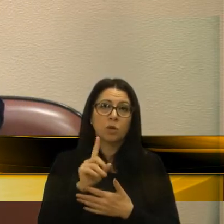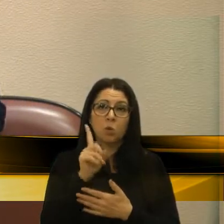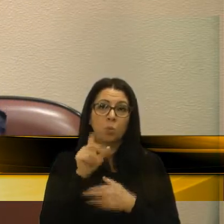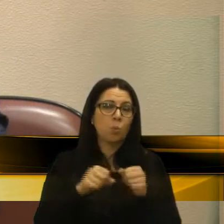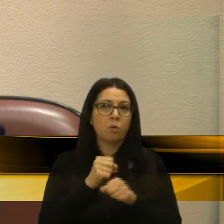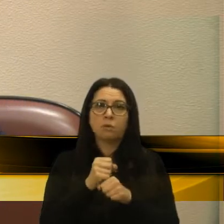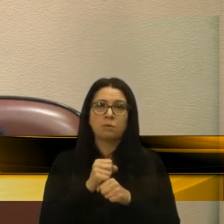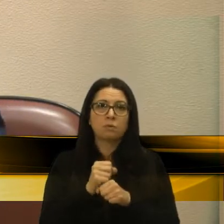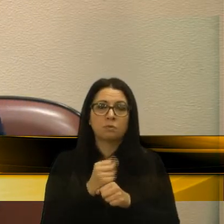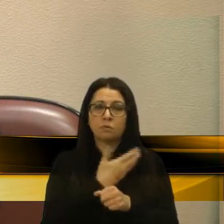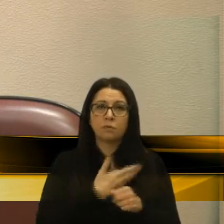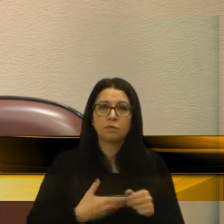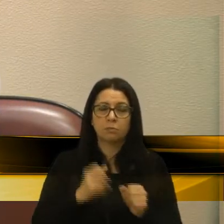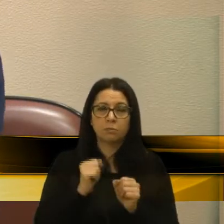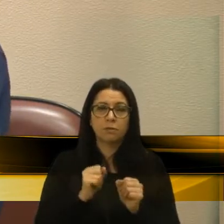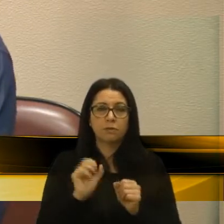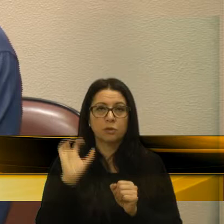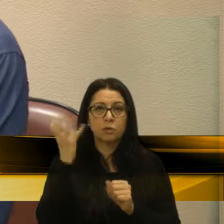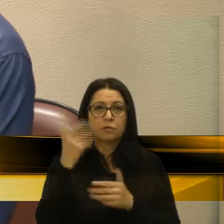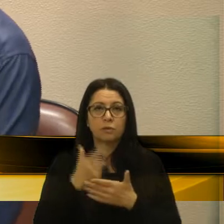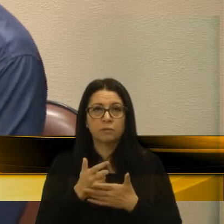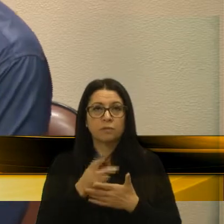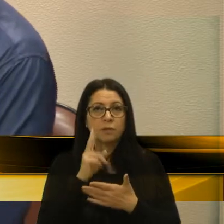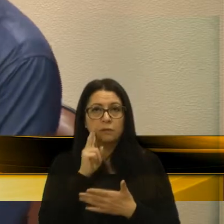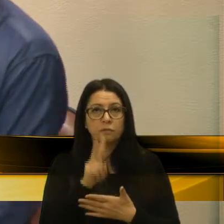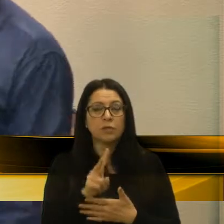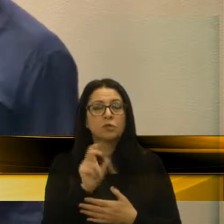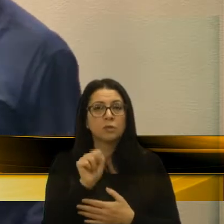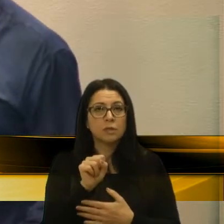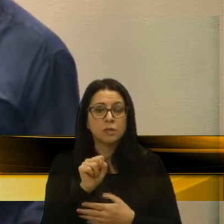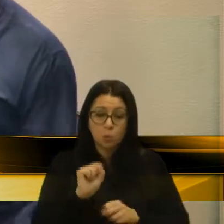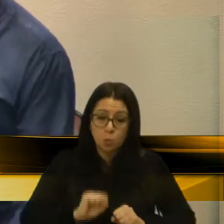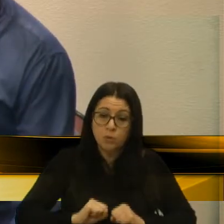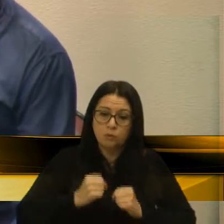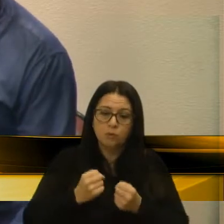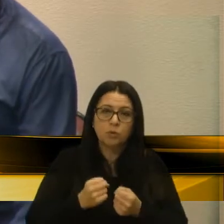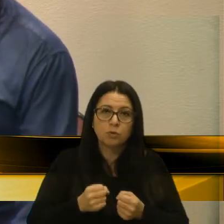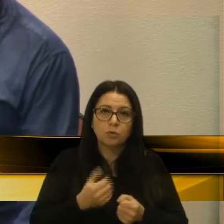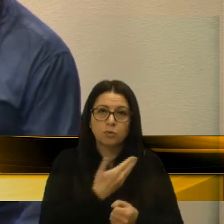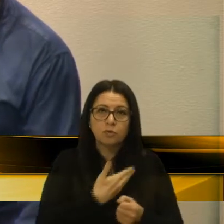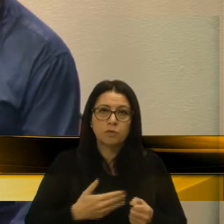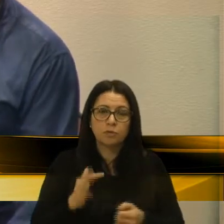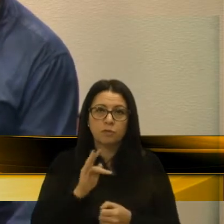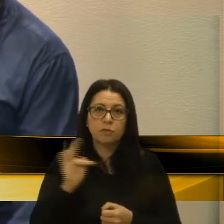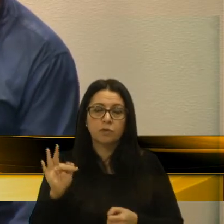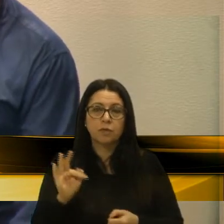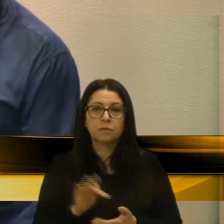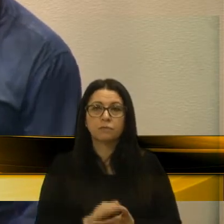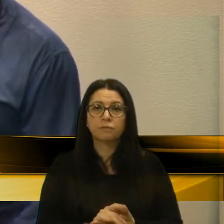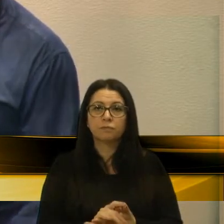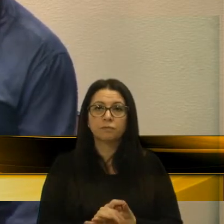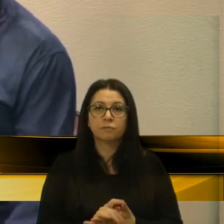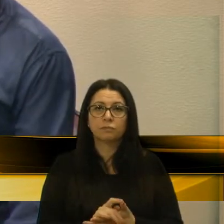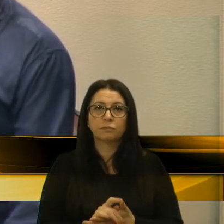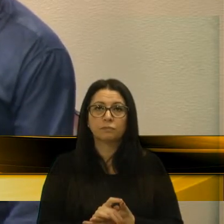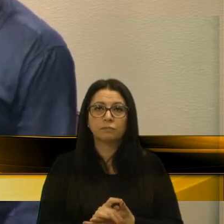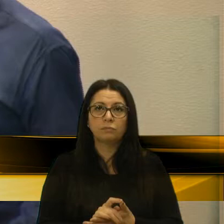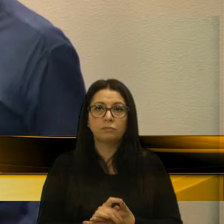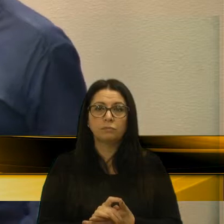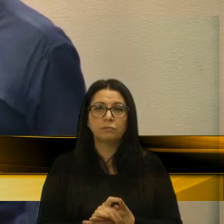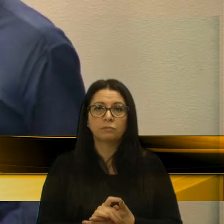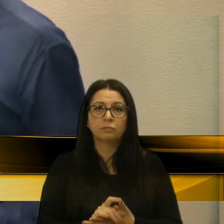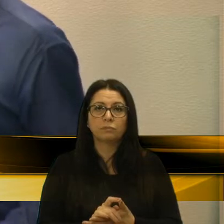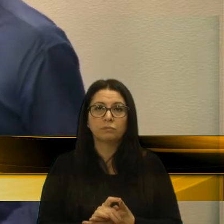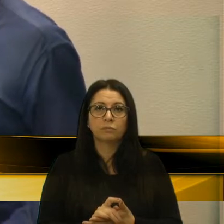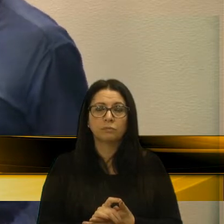um ano que um governo poderá resolver isso, mas vejo sim um esforço do governo federal quanto a essa questão e